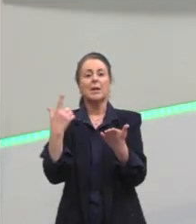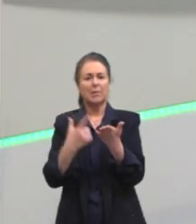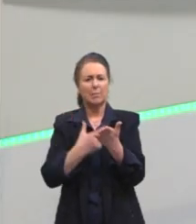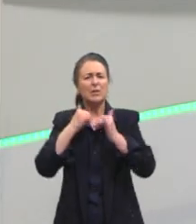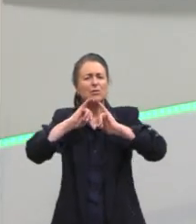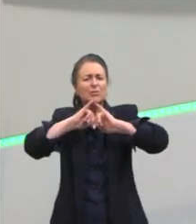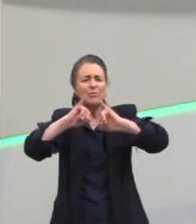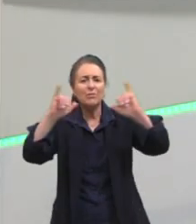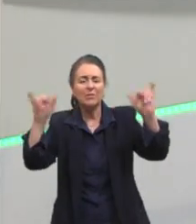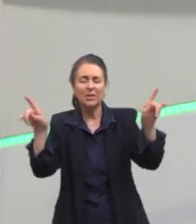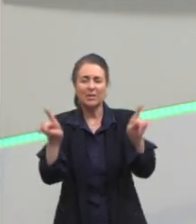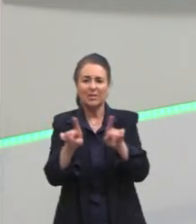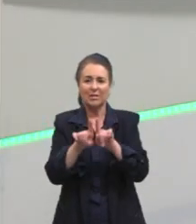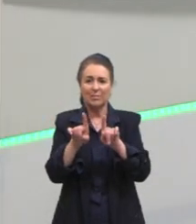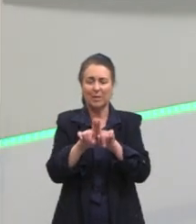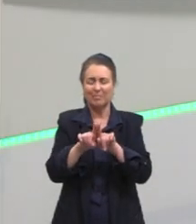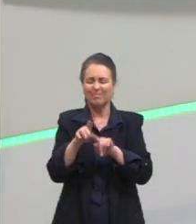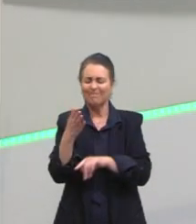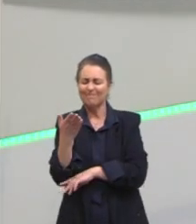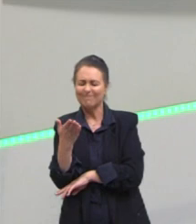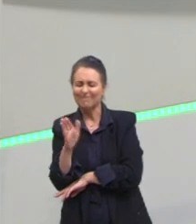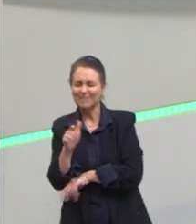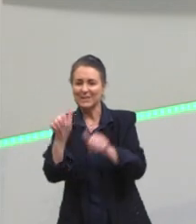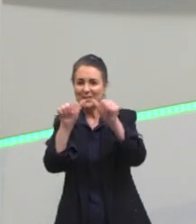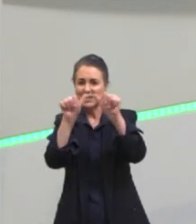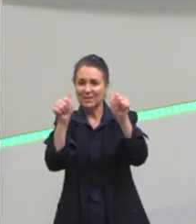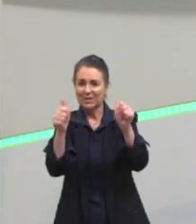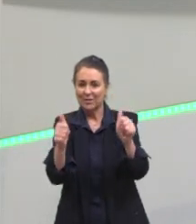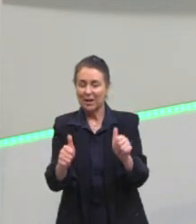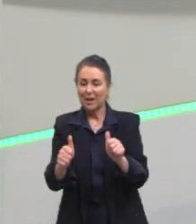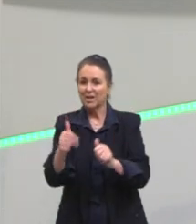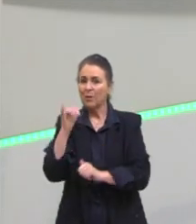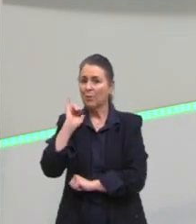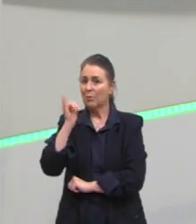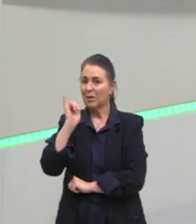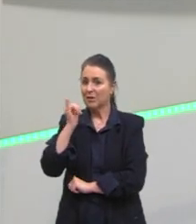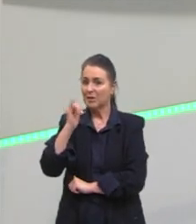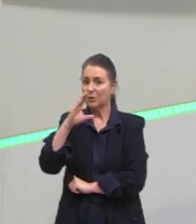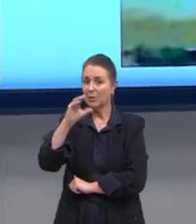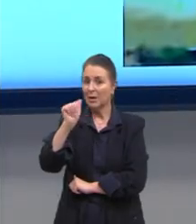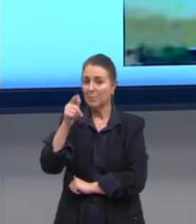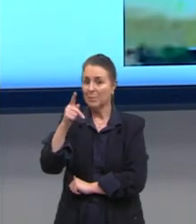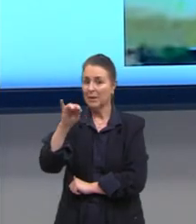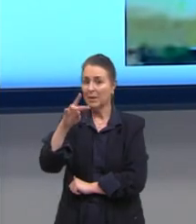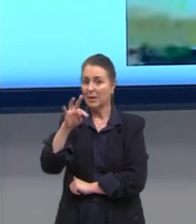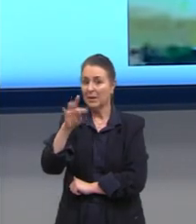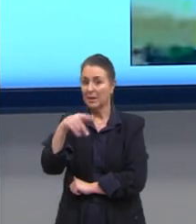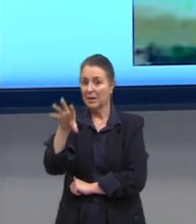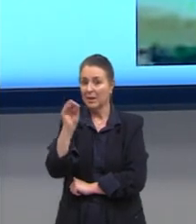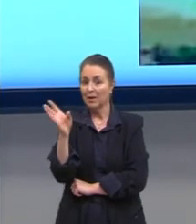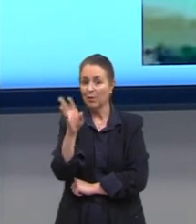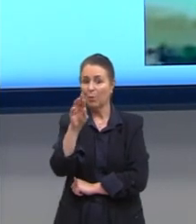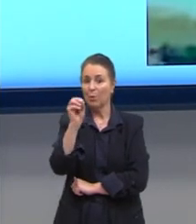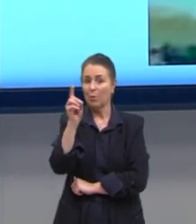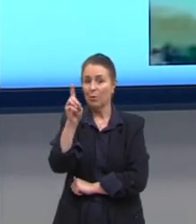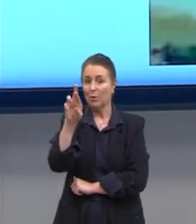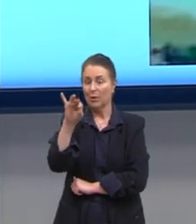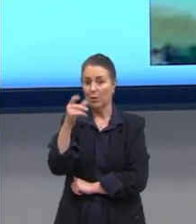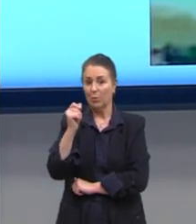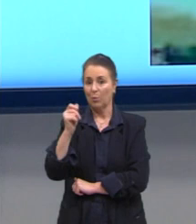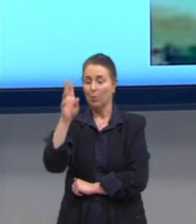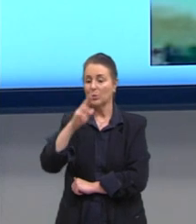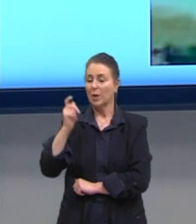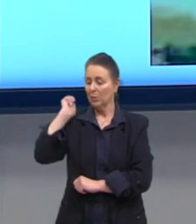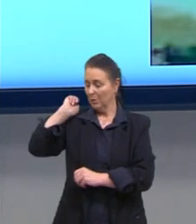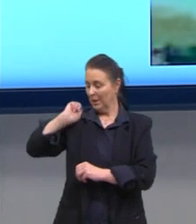aqui a gente tem uma imagem mais ou menos, né, como a narrativa do Capitão Rodrigo chegando, né, a cavalo com seu violão a tirar colo